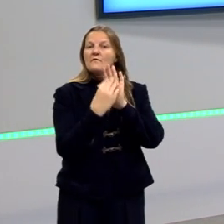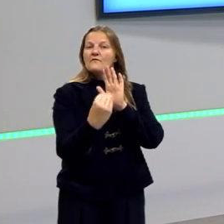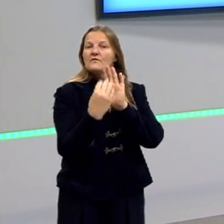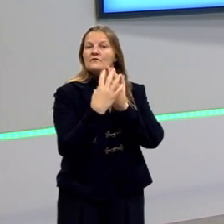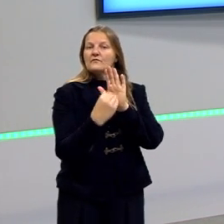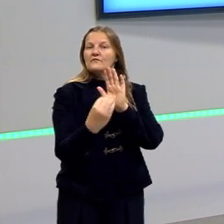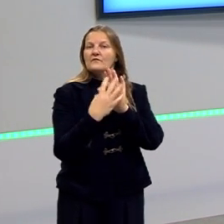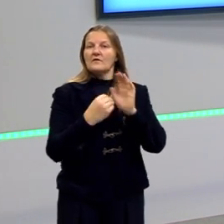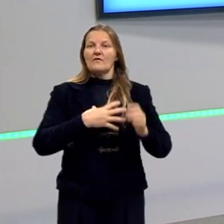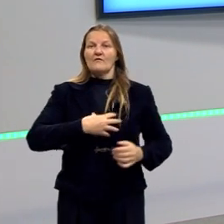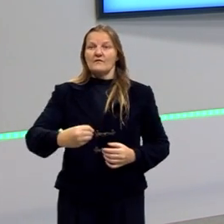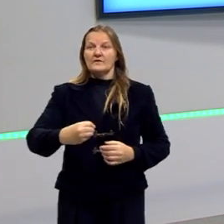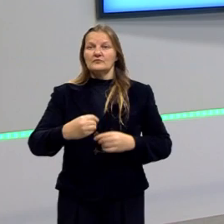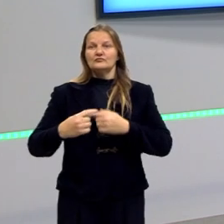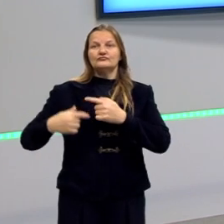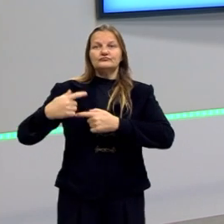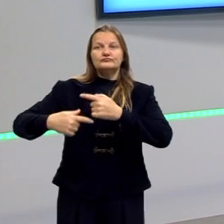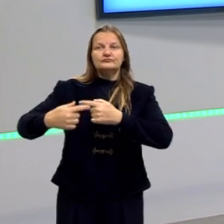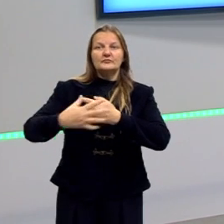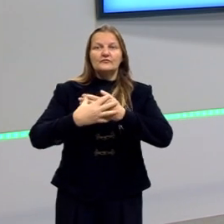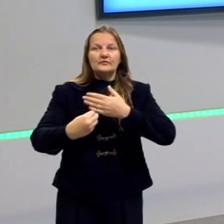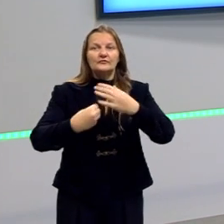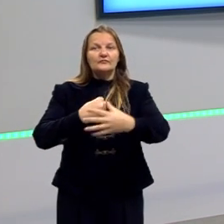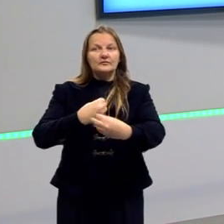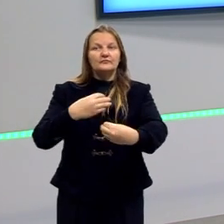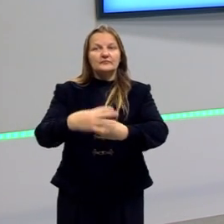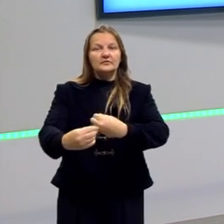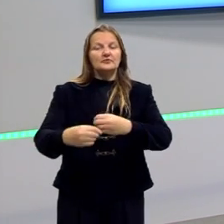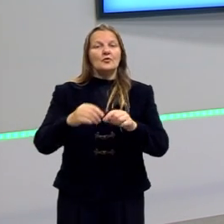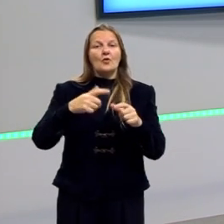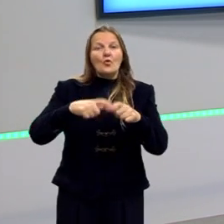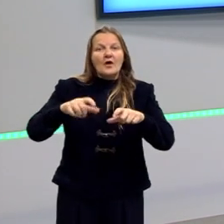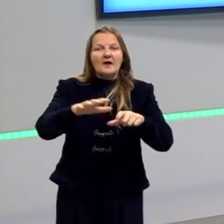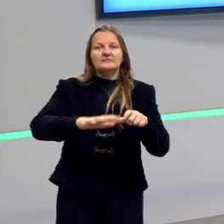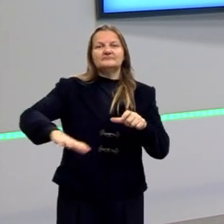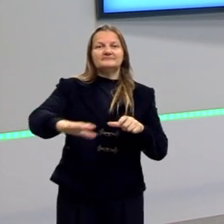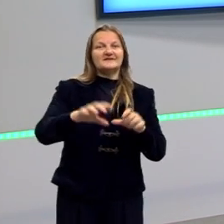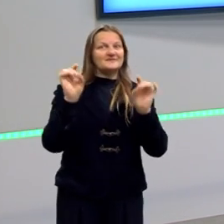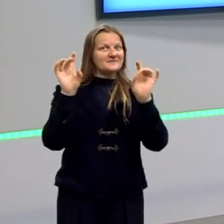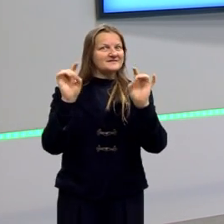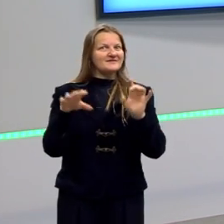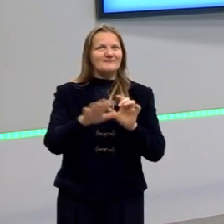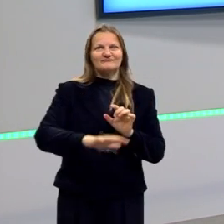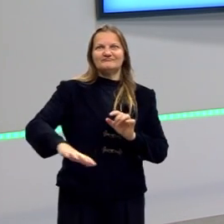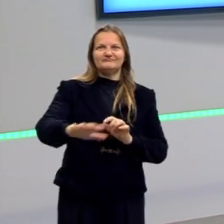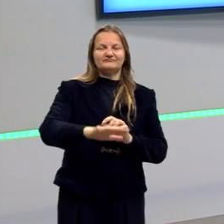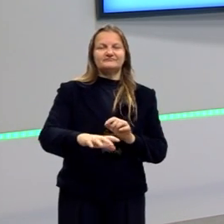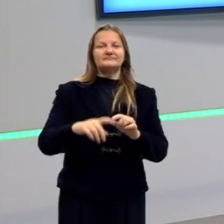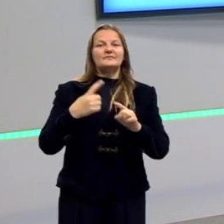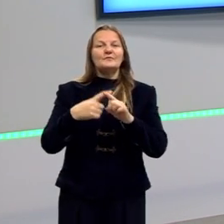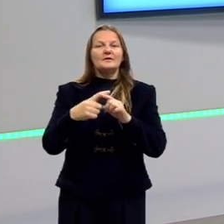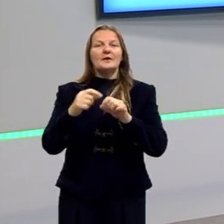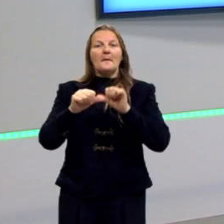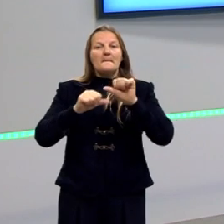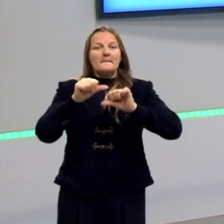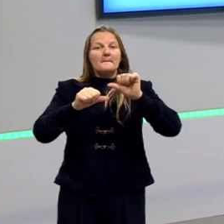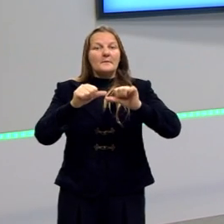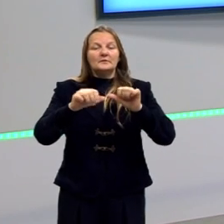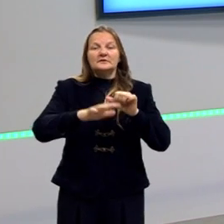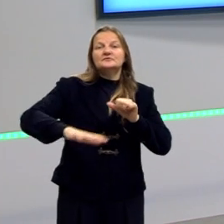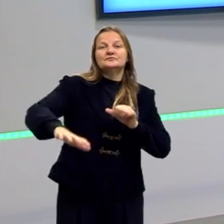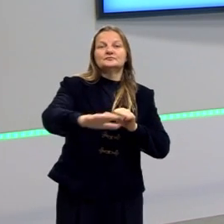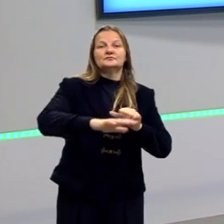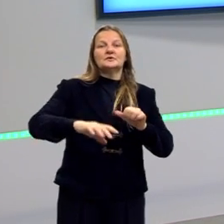Posteriormente, maior frequência naquele meio ambiente. Então, essa mudança que vai favorecer